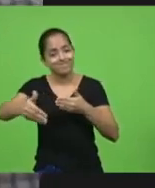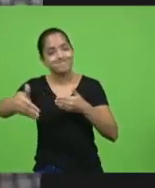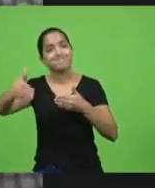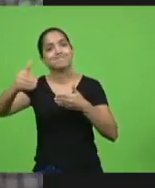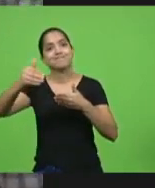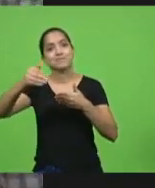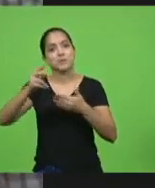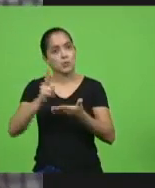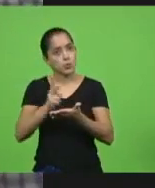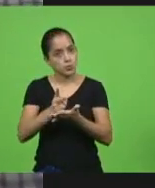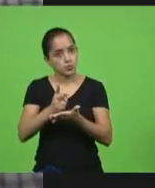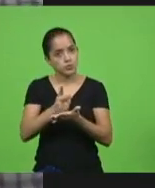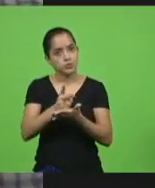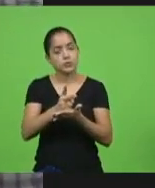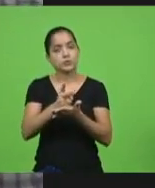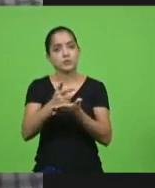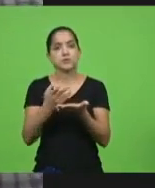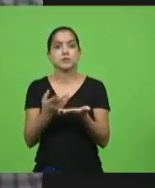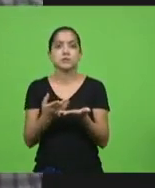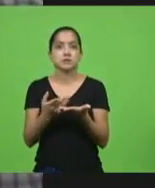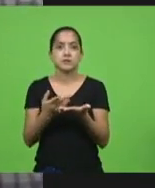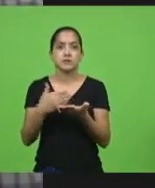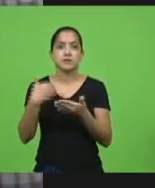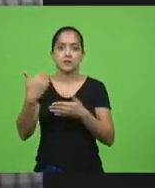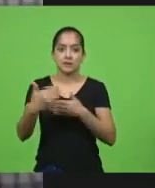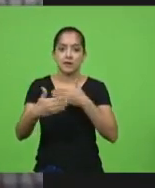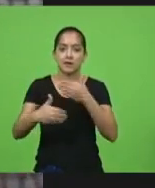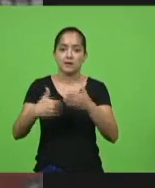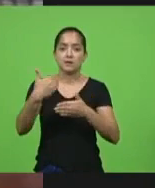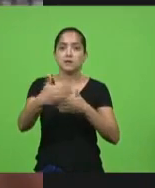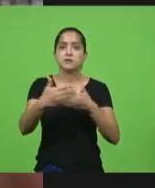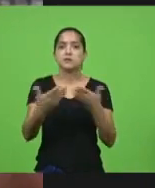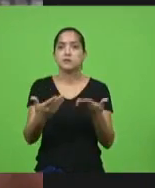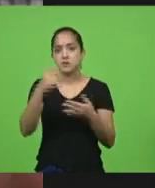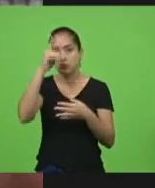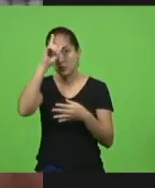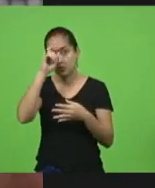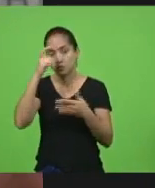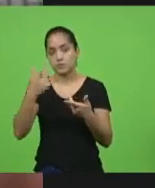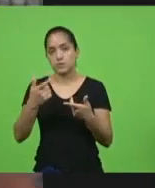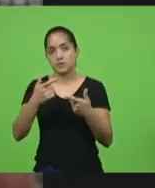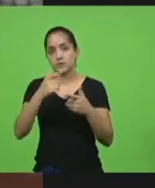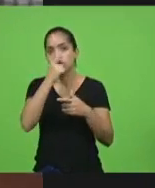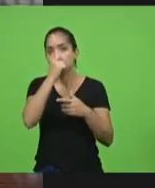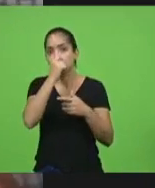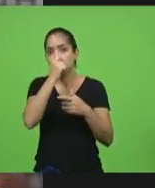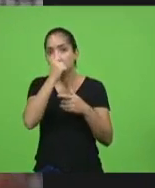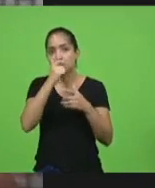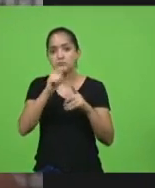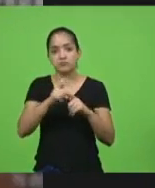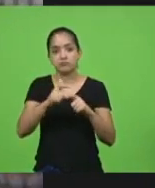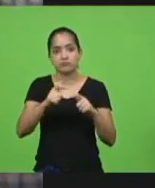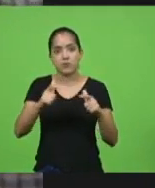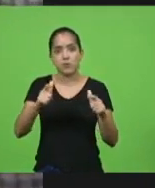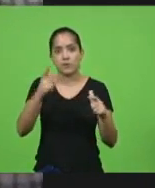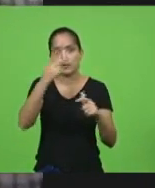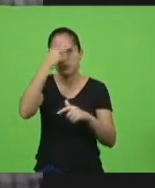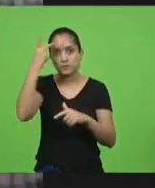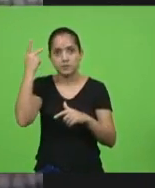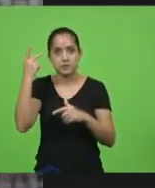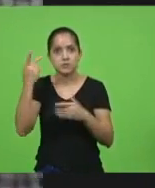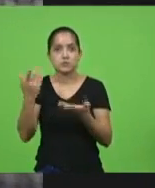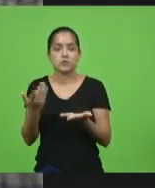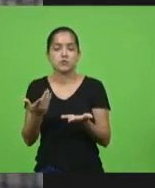meses e cada dia e cada dia os hospitais estão mais cheios. Cada dia falta